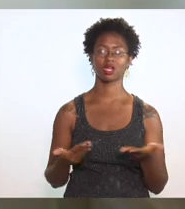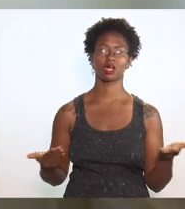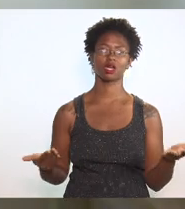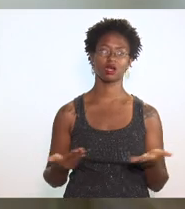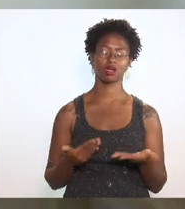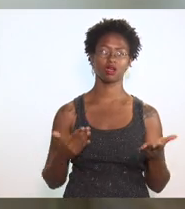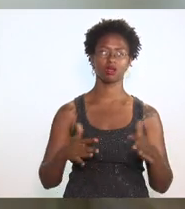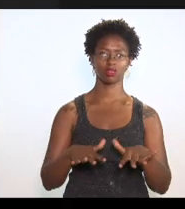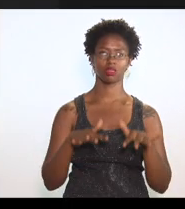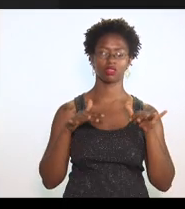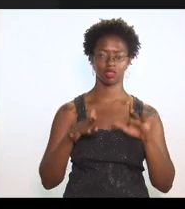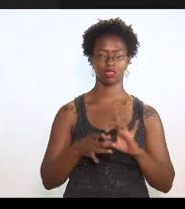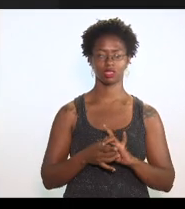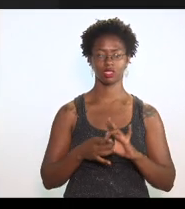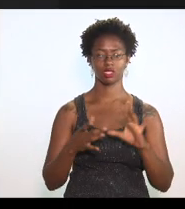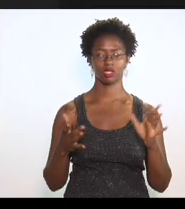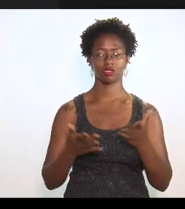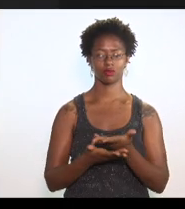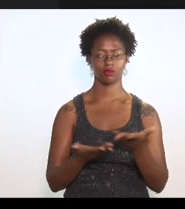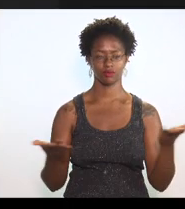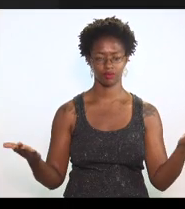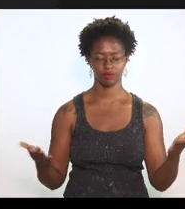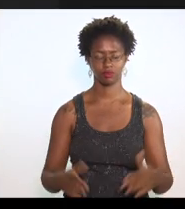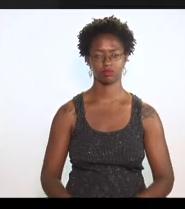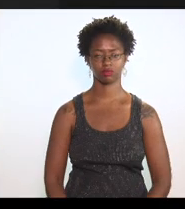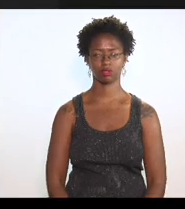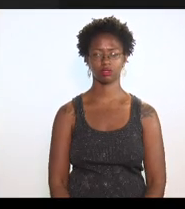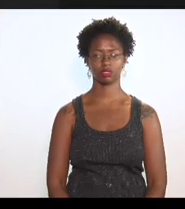audiência pública obrigado